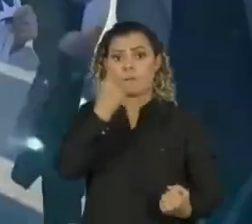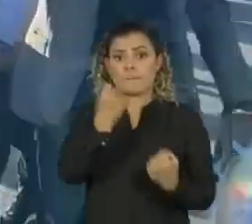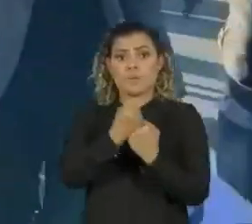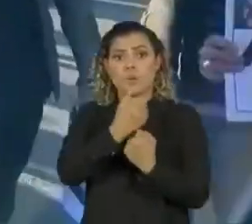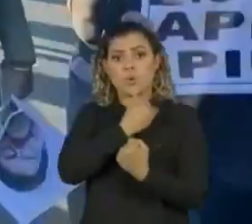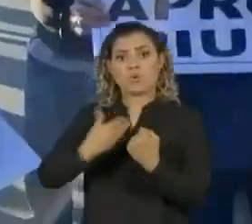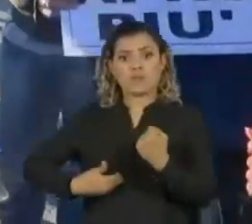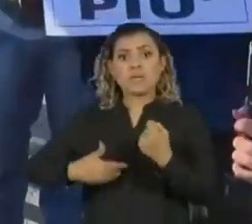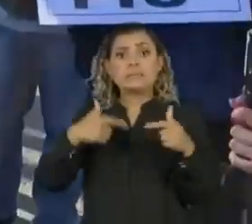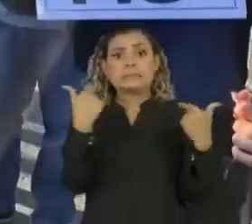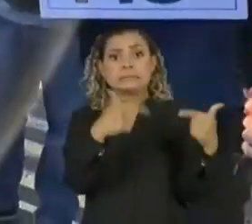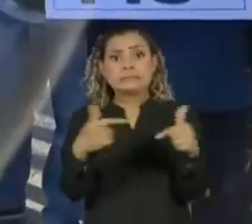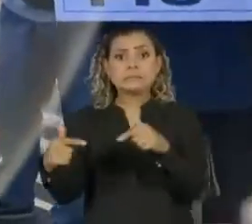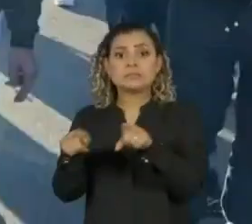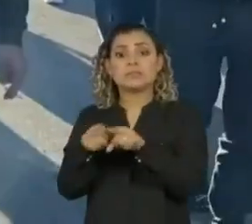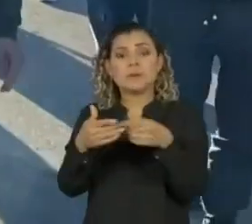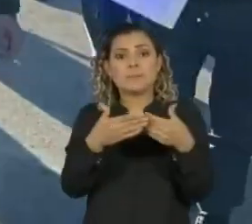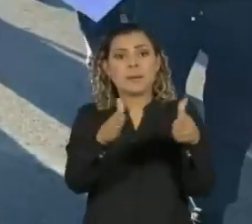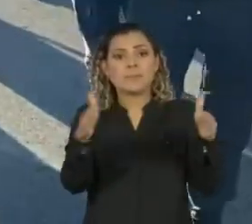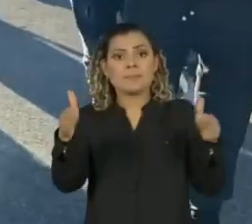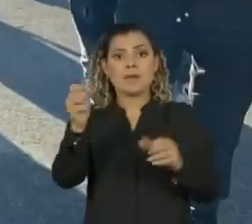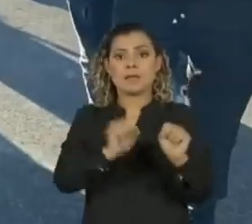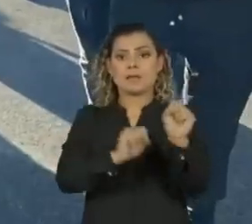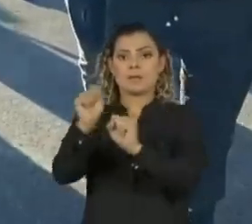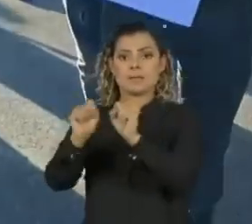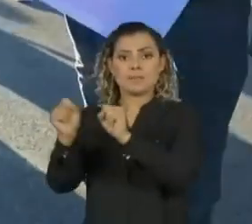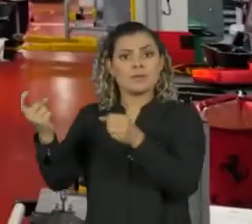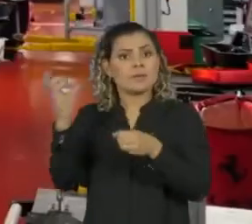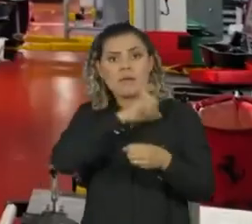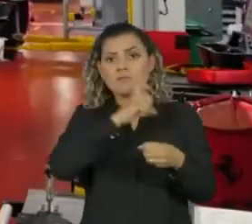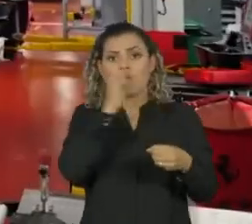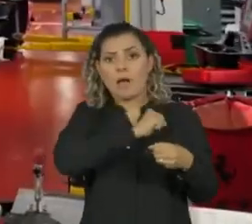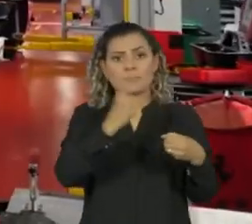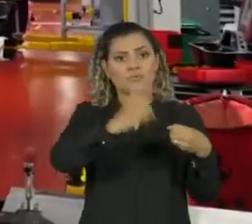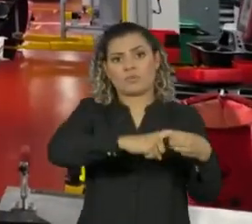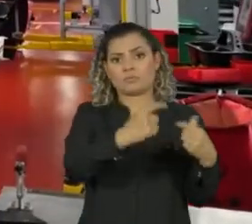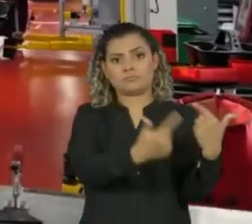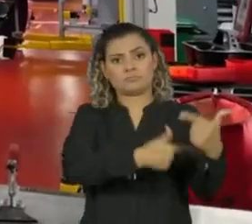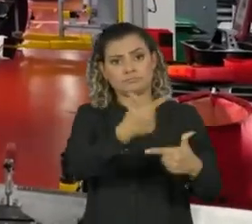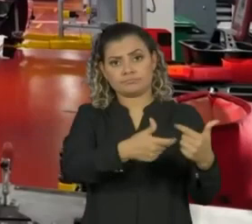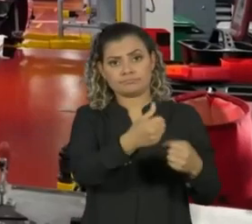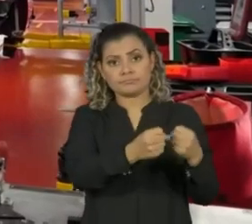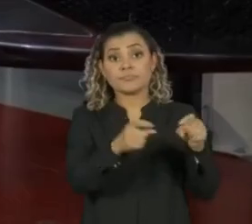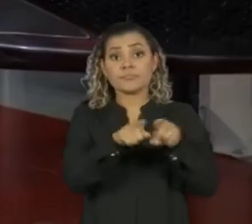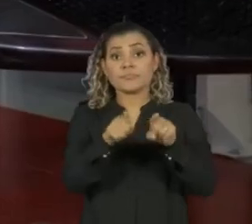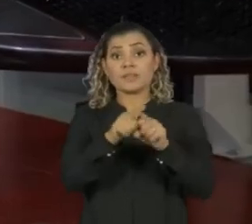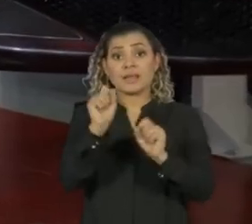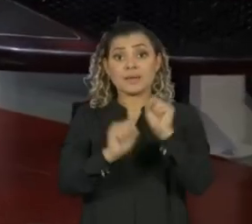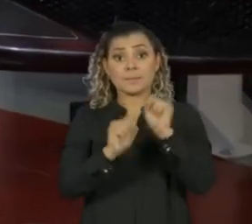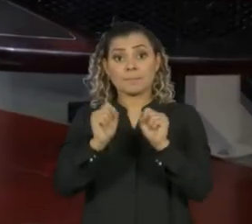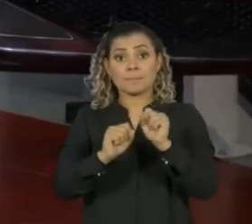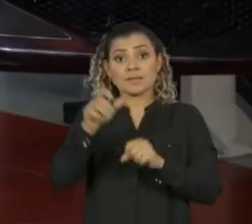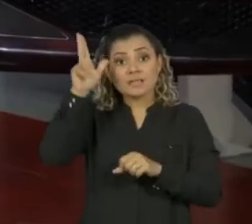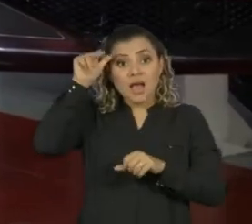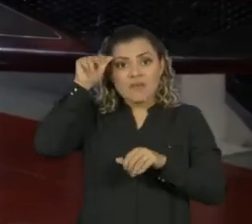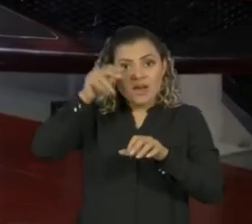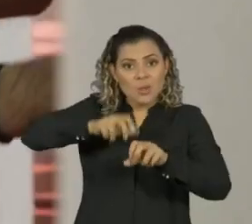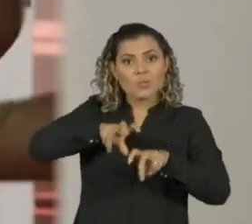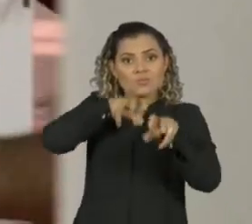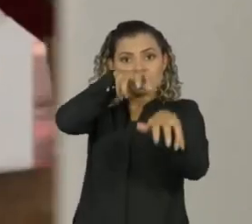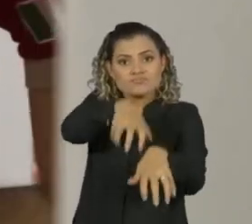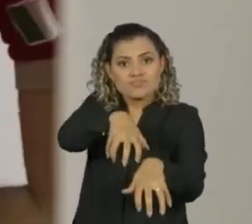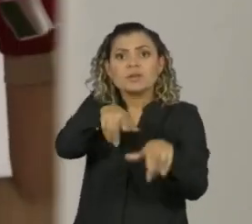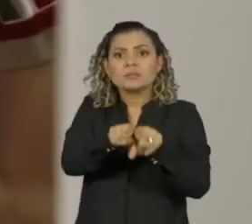que não trabalham e a reabertura das empresas o mais rápido possível. Na fábrica da Ferrari, em Maranello, os funcionários passam por